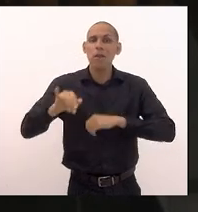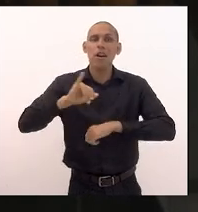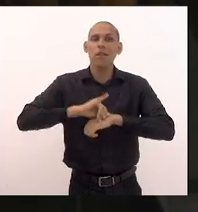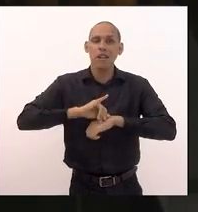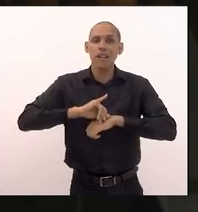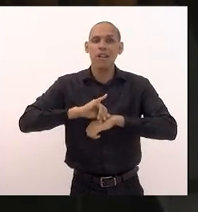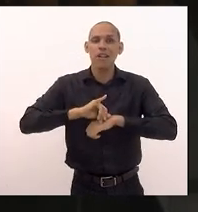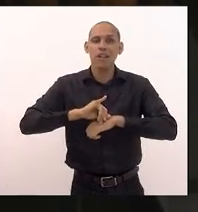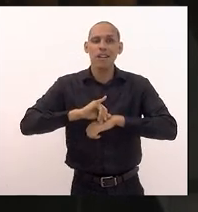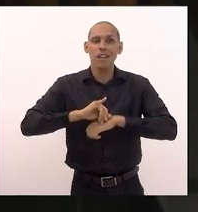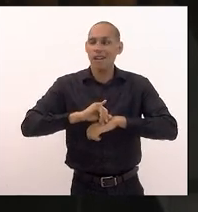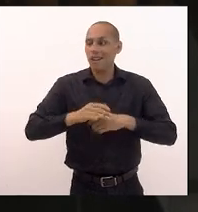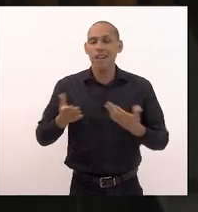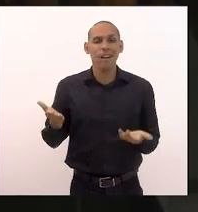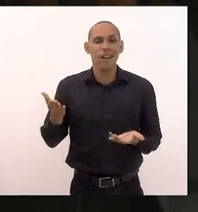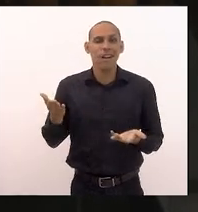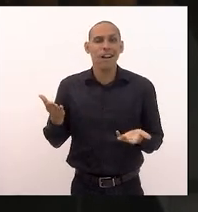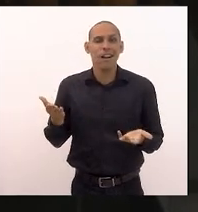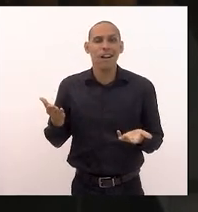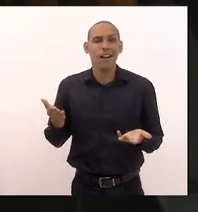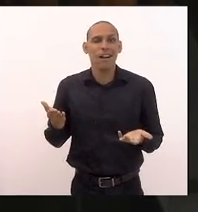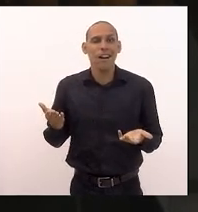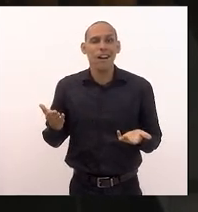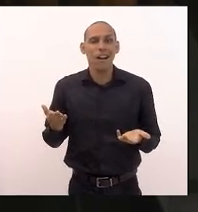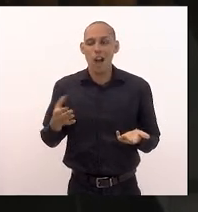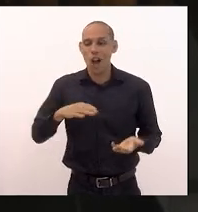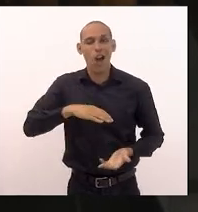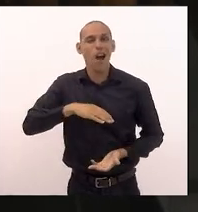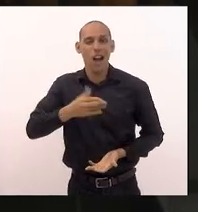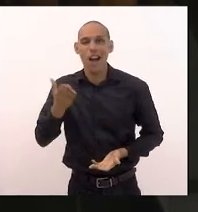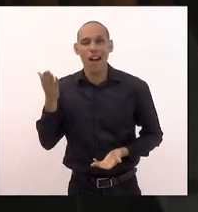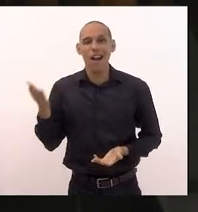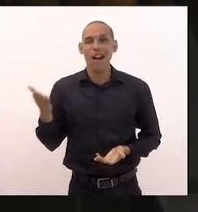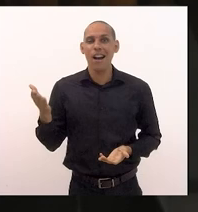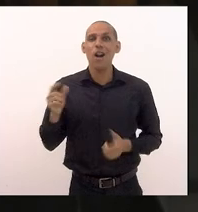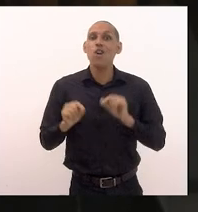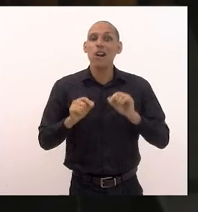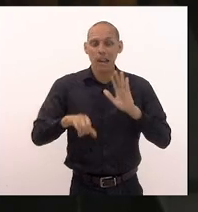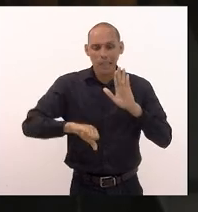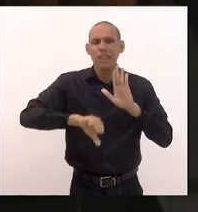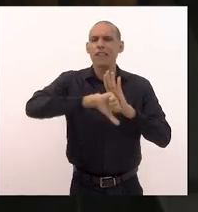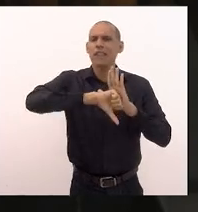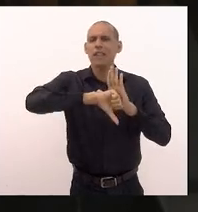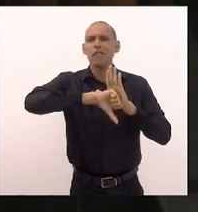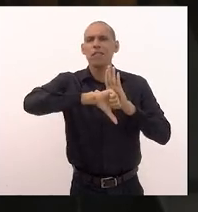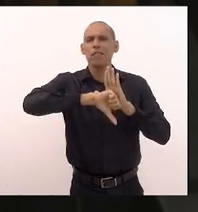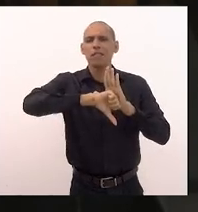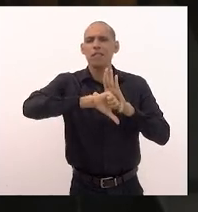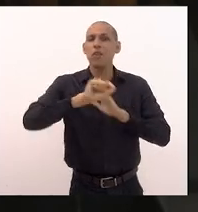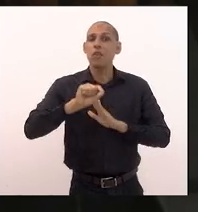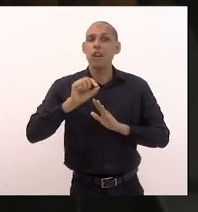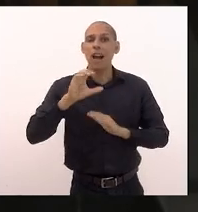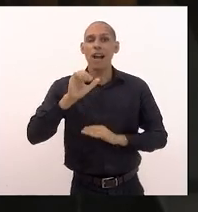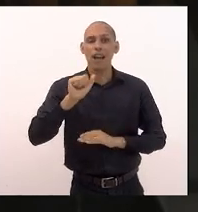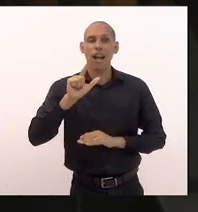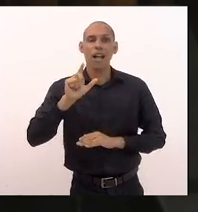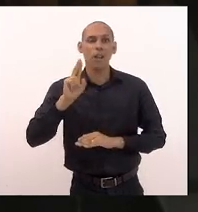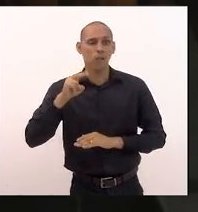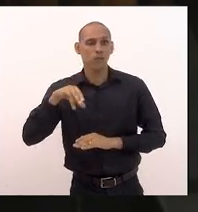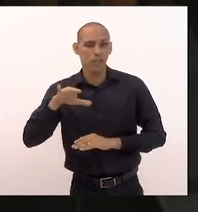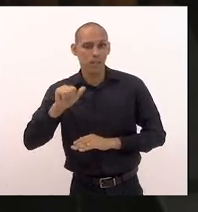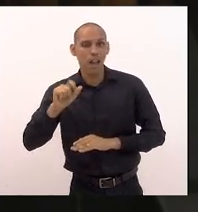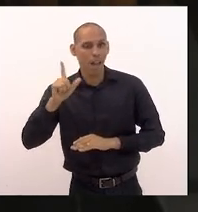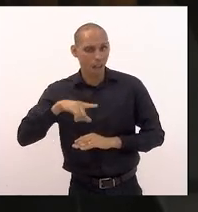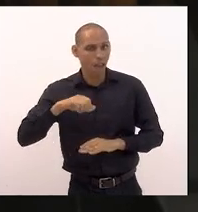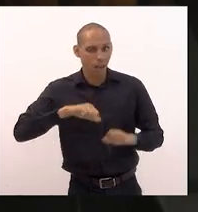a petulância a audácia e ao meu ver o cometimento de um crime haja vista que calúnia é tipificado no